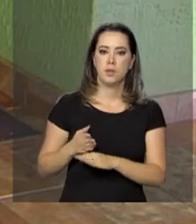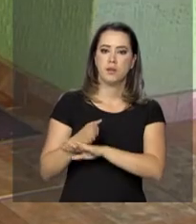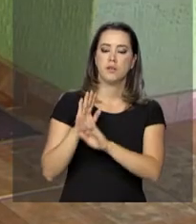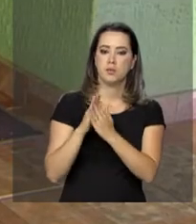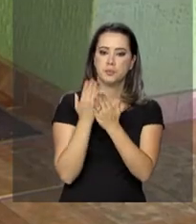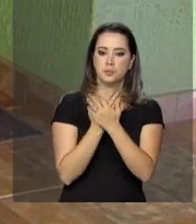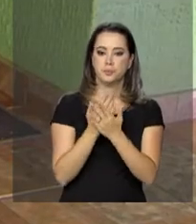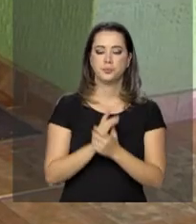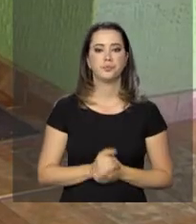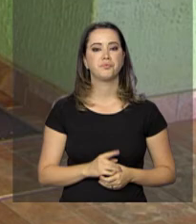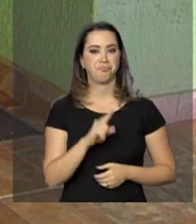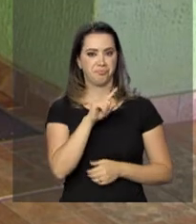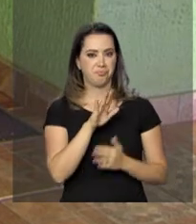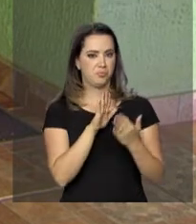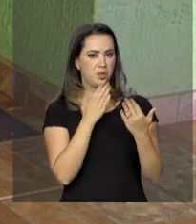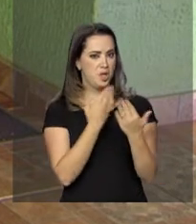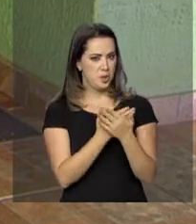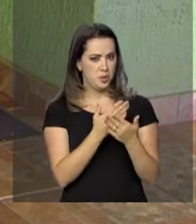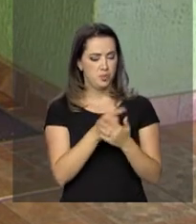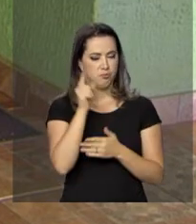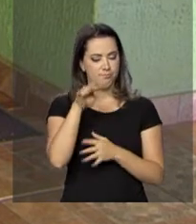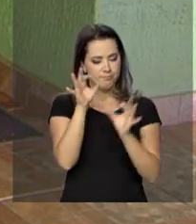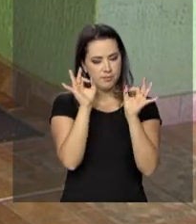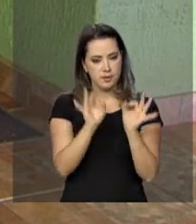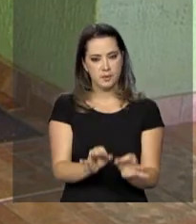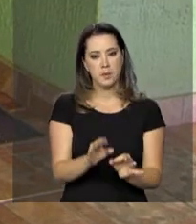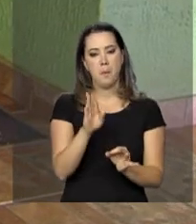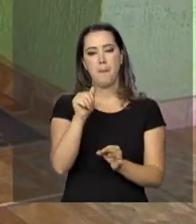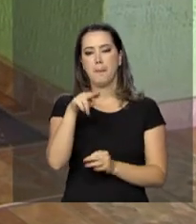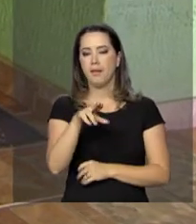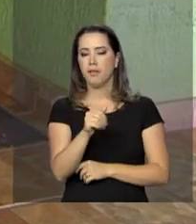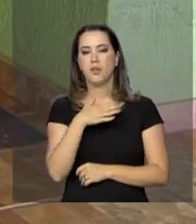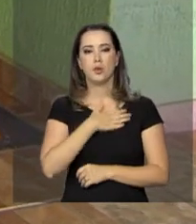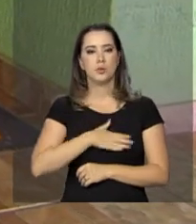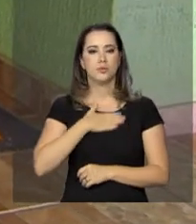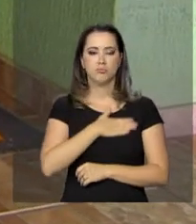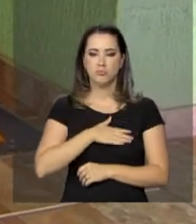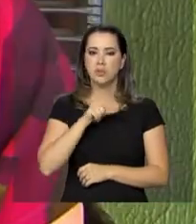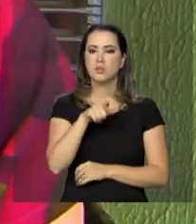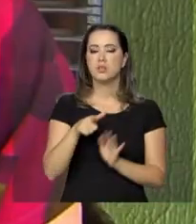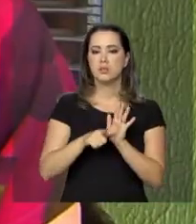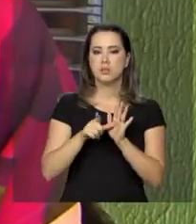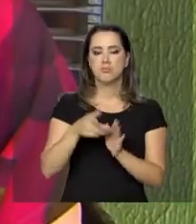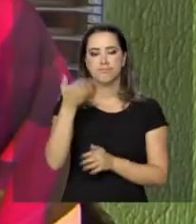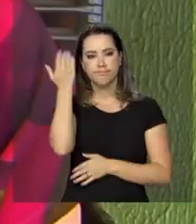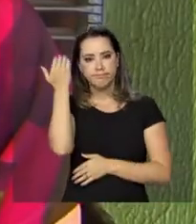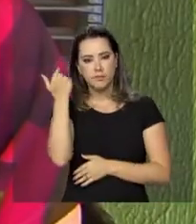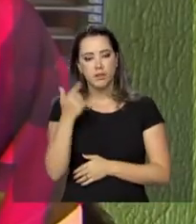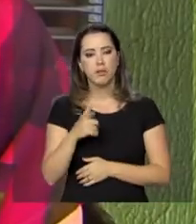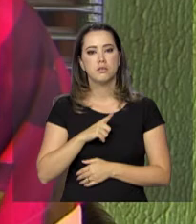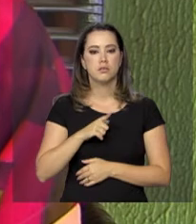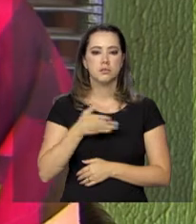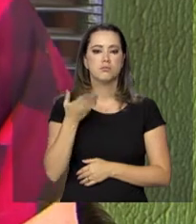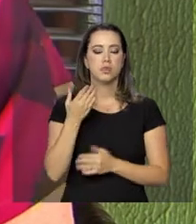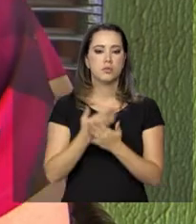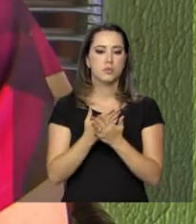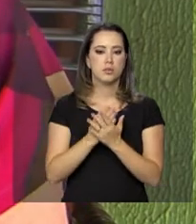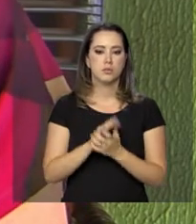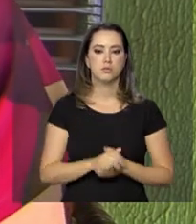E a chance de estudar é justamente o que Dona Bena mais gostaria de ter tido. Eu mesmo não pude.